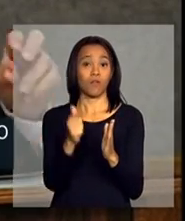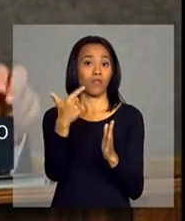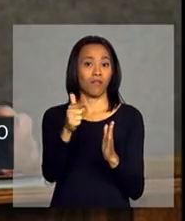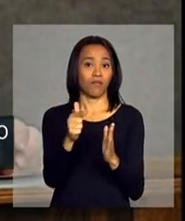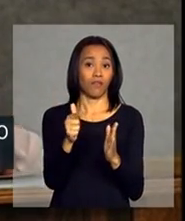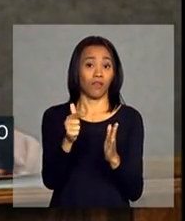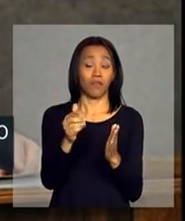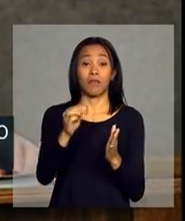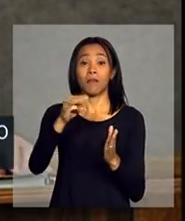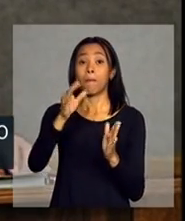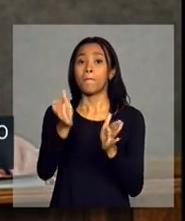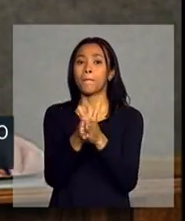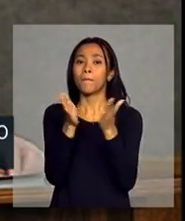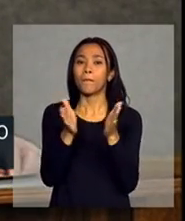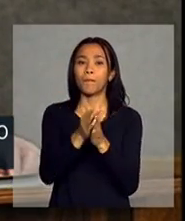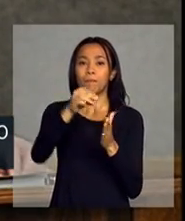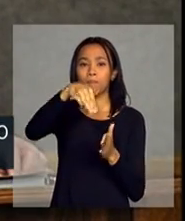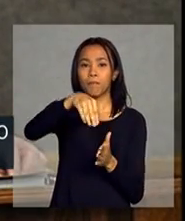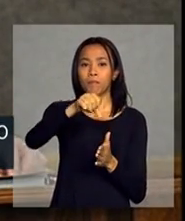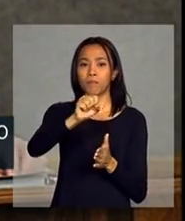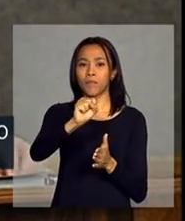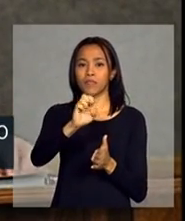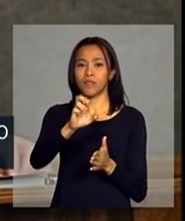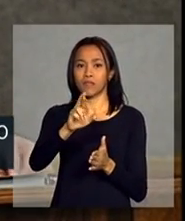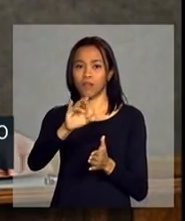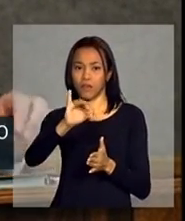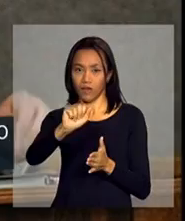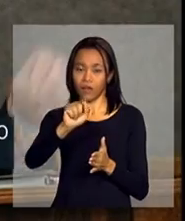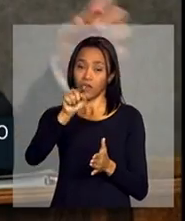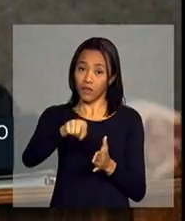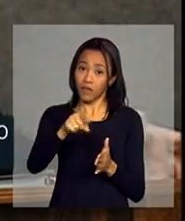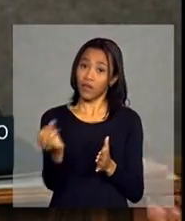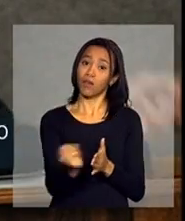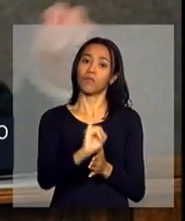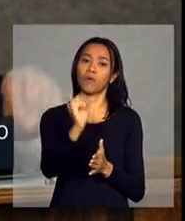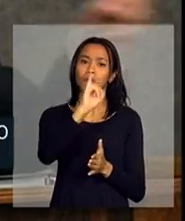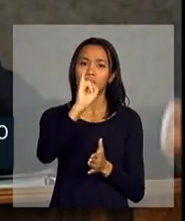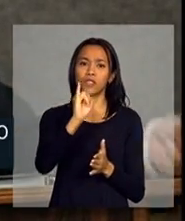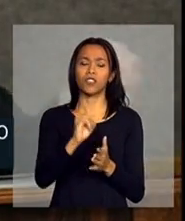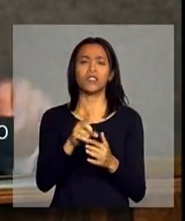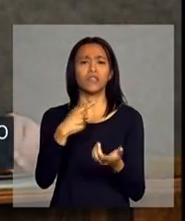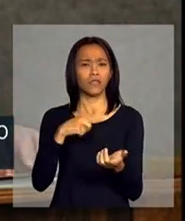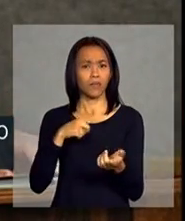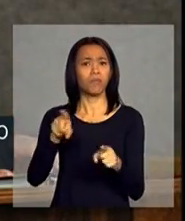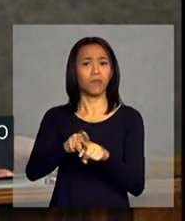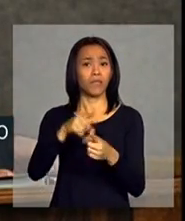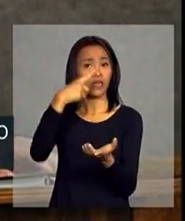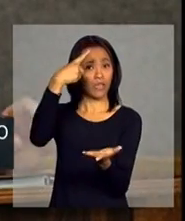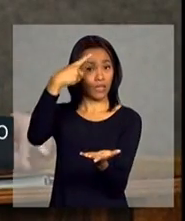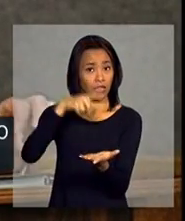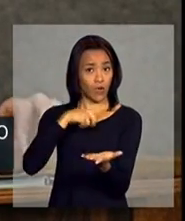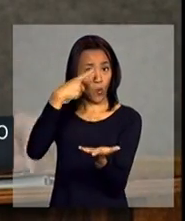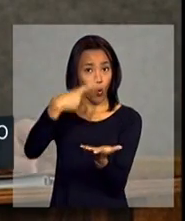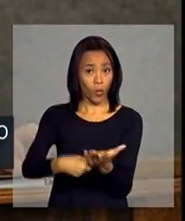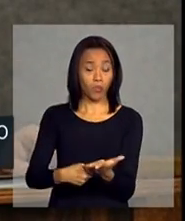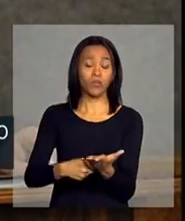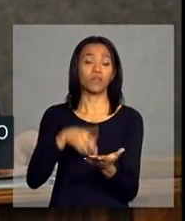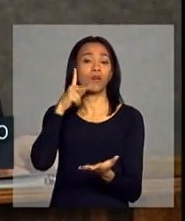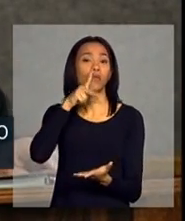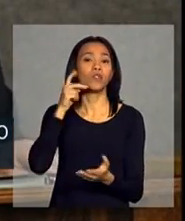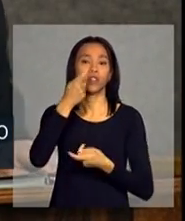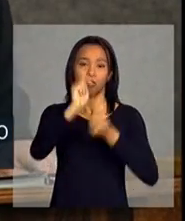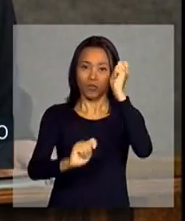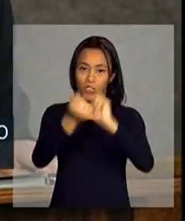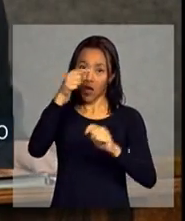também é um diálogo altamente promissor, que é o processo de formalização e o compromisso da política industrial com esse processo.